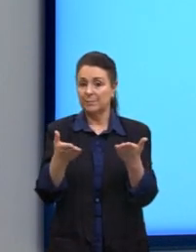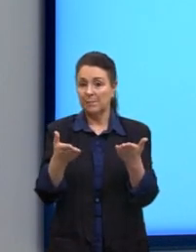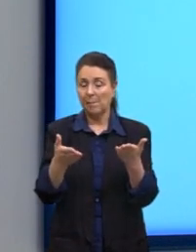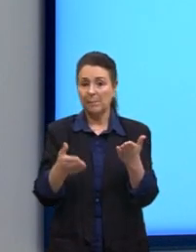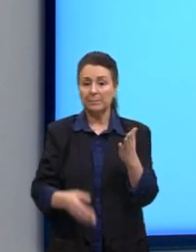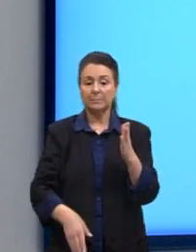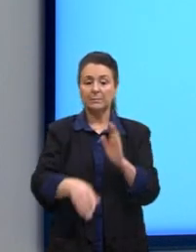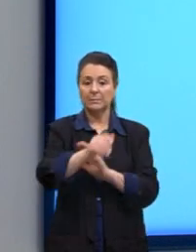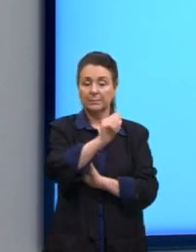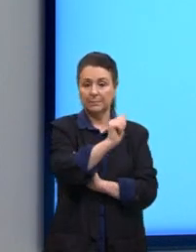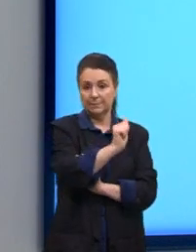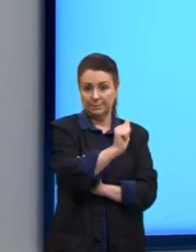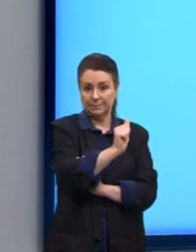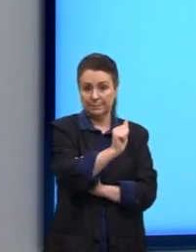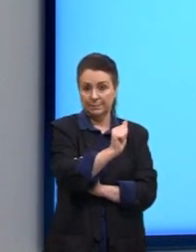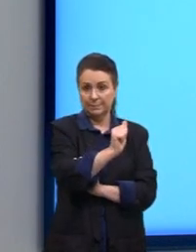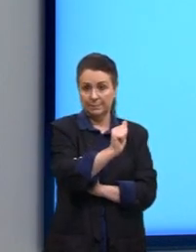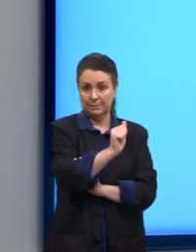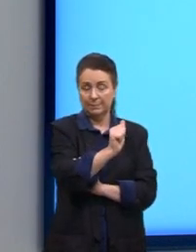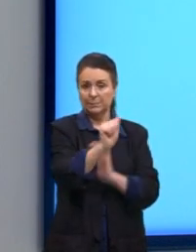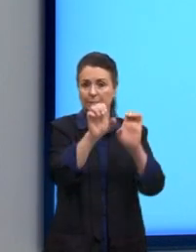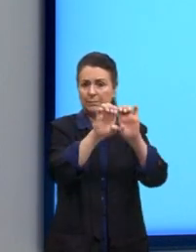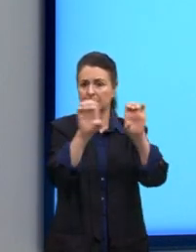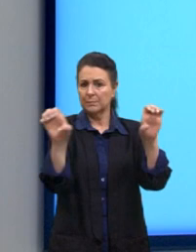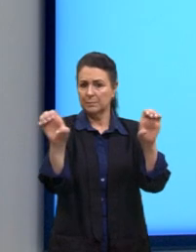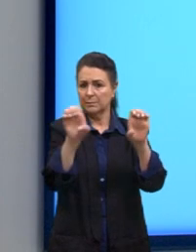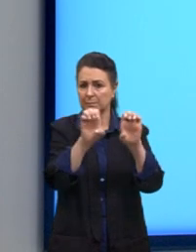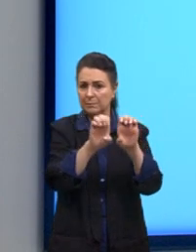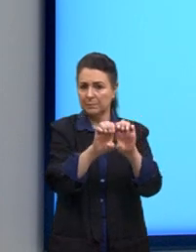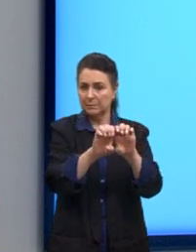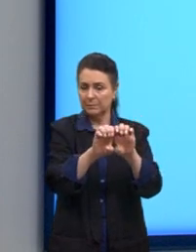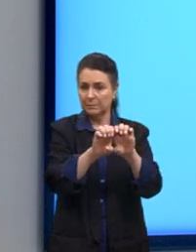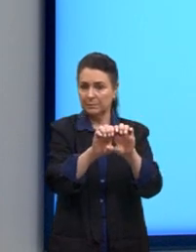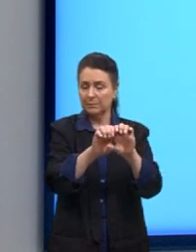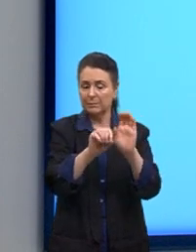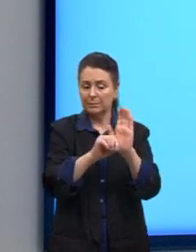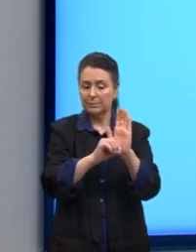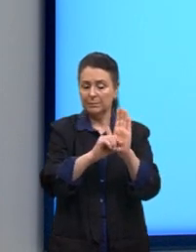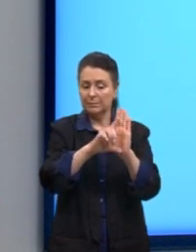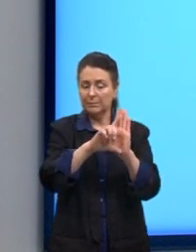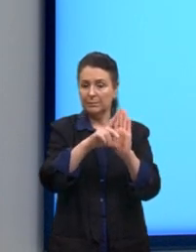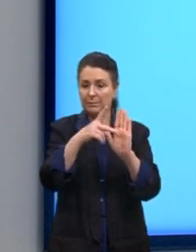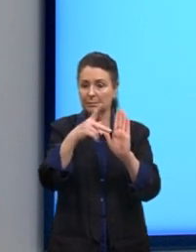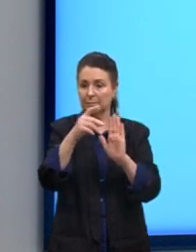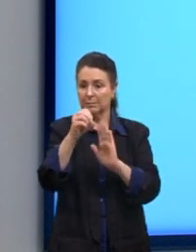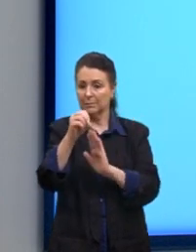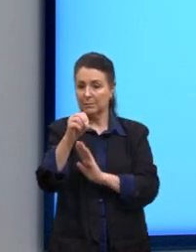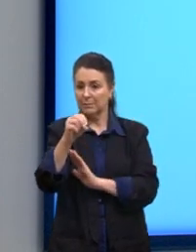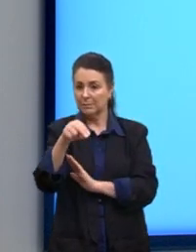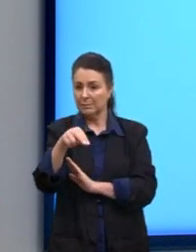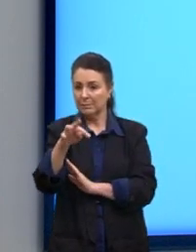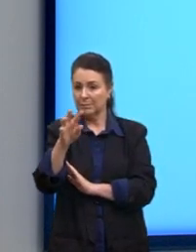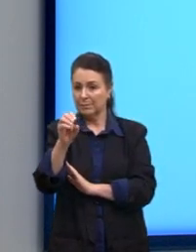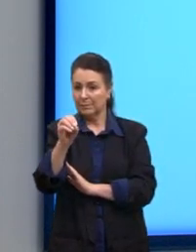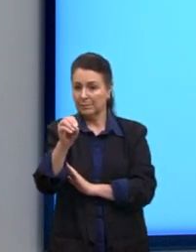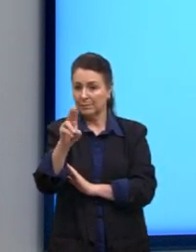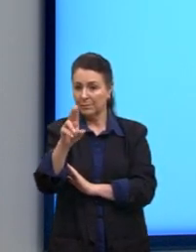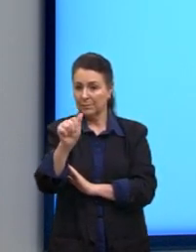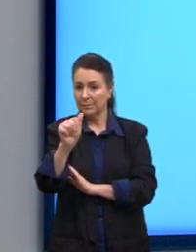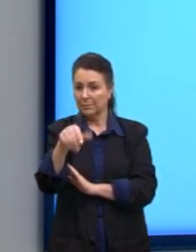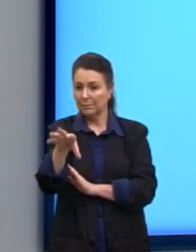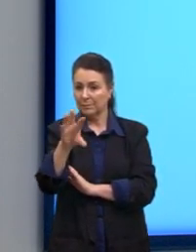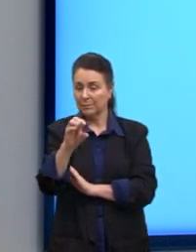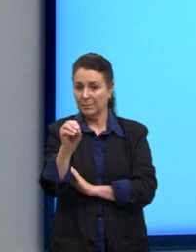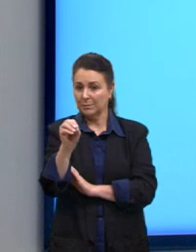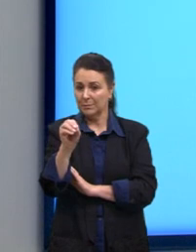pelo ponto A. Qual equação forneceria a maior pontuação? Aqui nós temos cinco